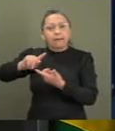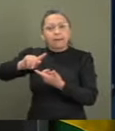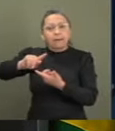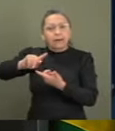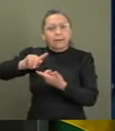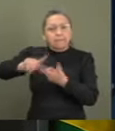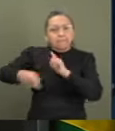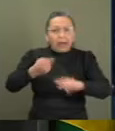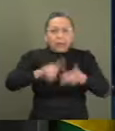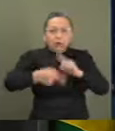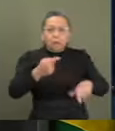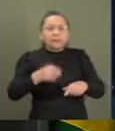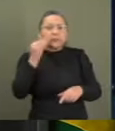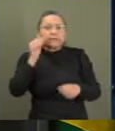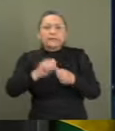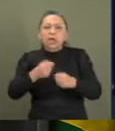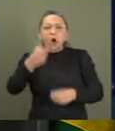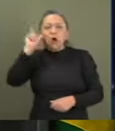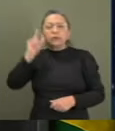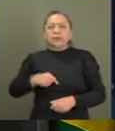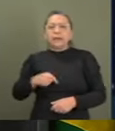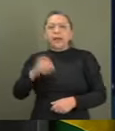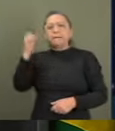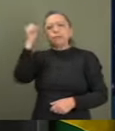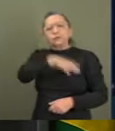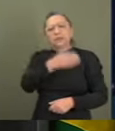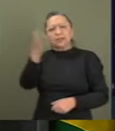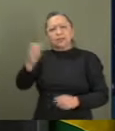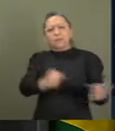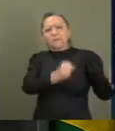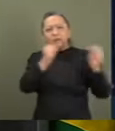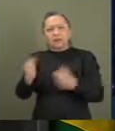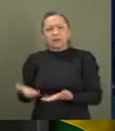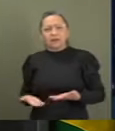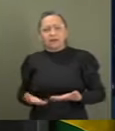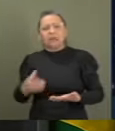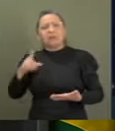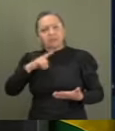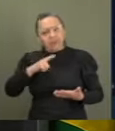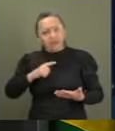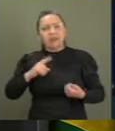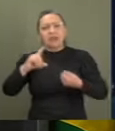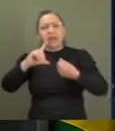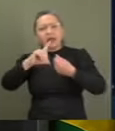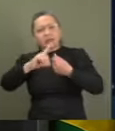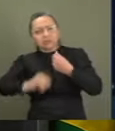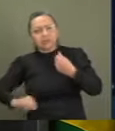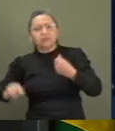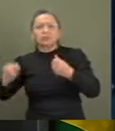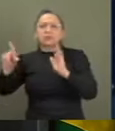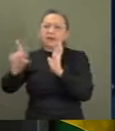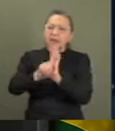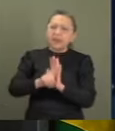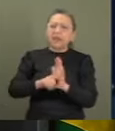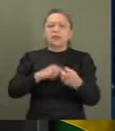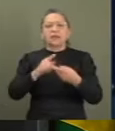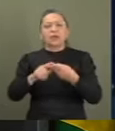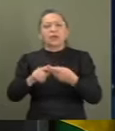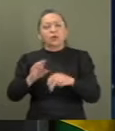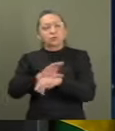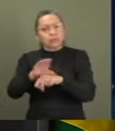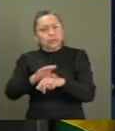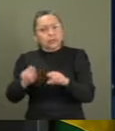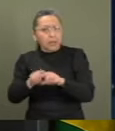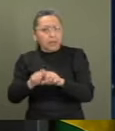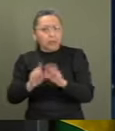num verdadeiro abuso de poder. Dispositivos constitucionais, assim como o ordenamento